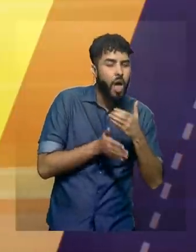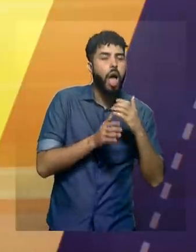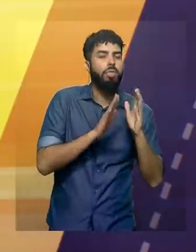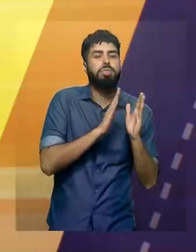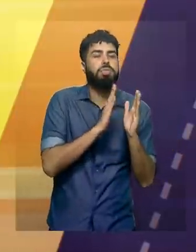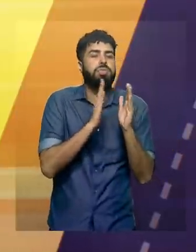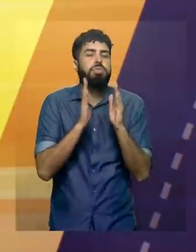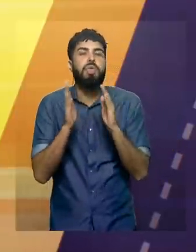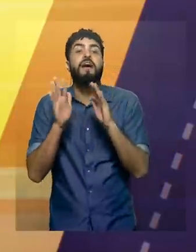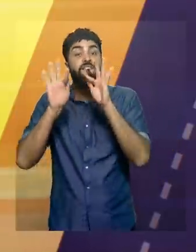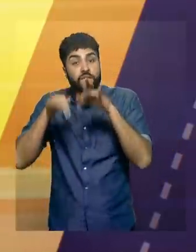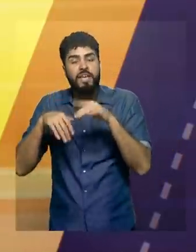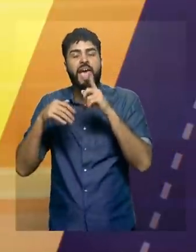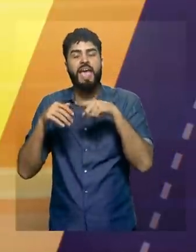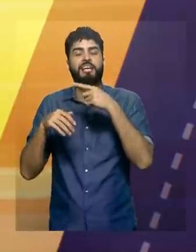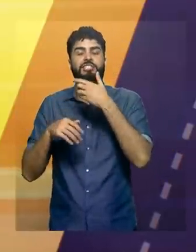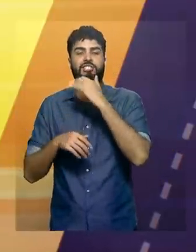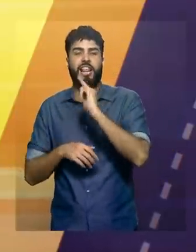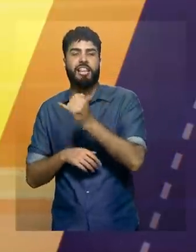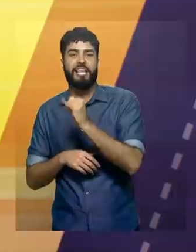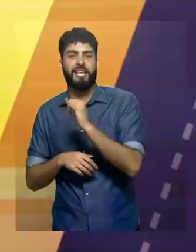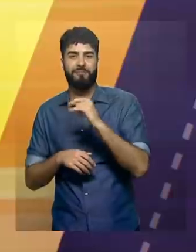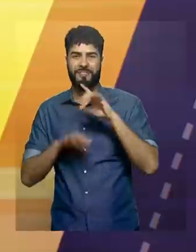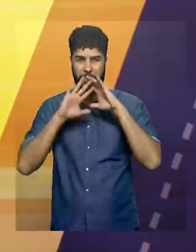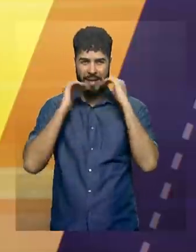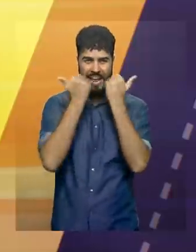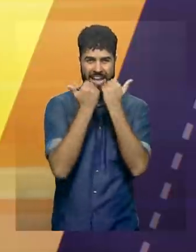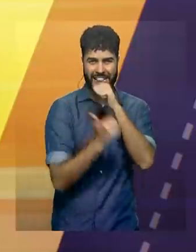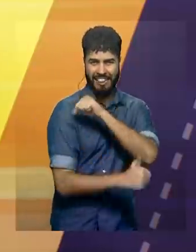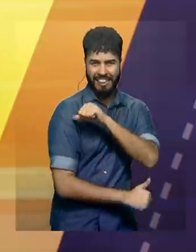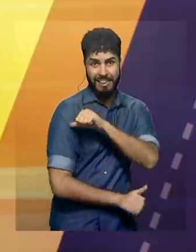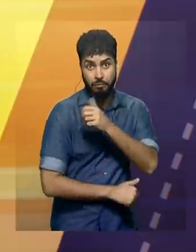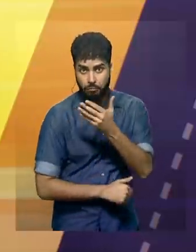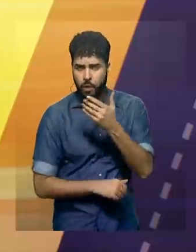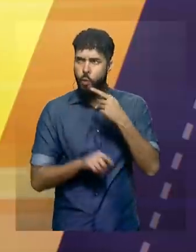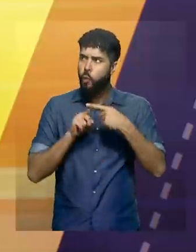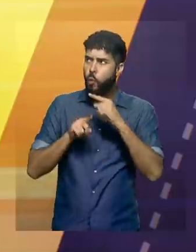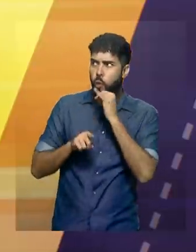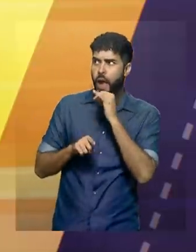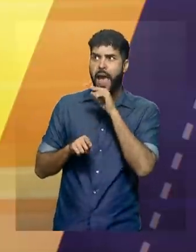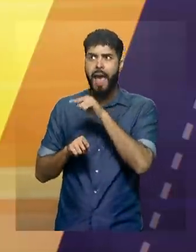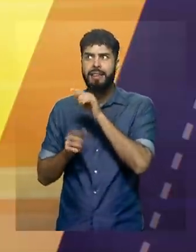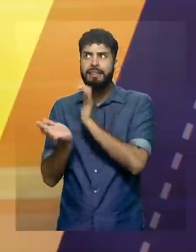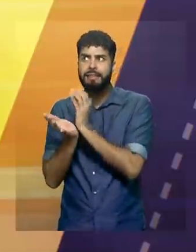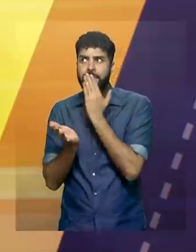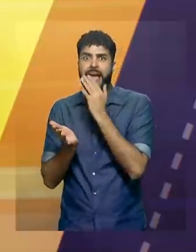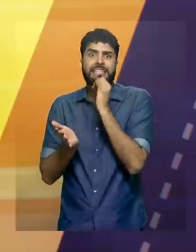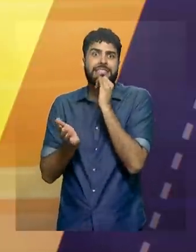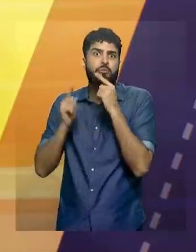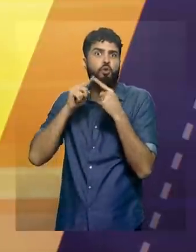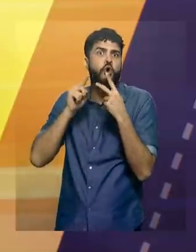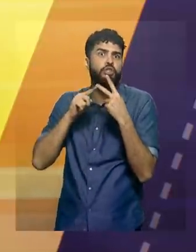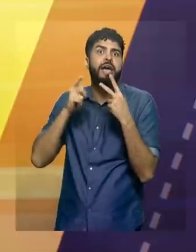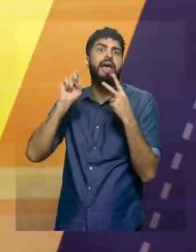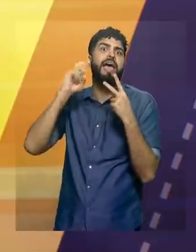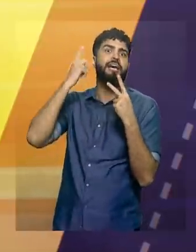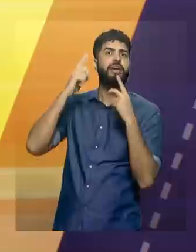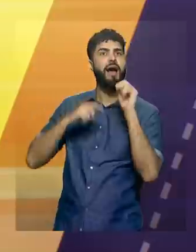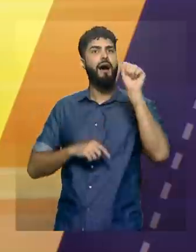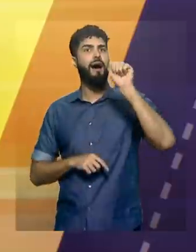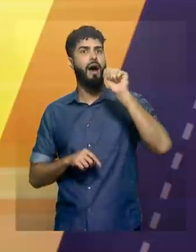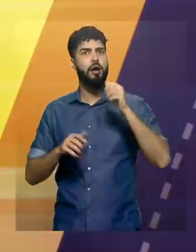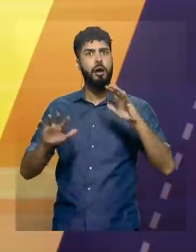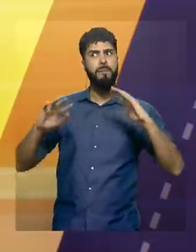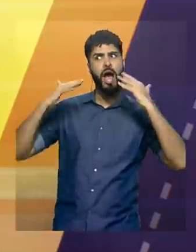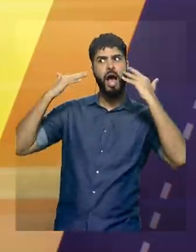E, enfim, são grandes equipes que já disputaram competições bem interessantes e já apareceram de uma forma